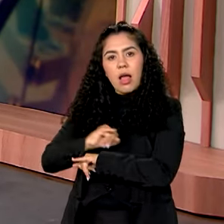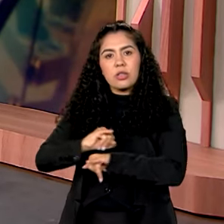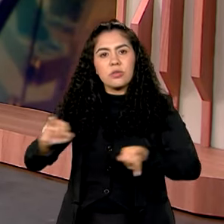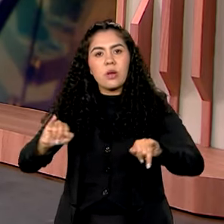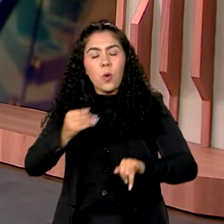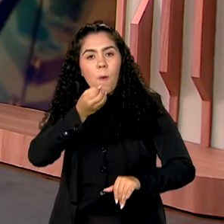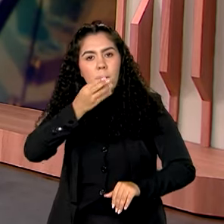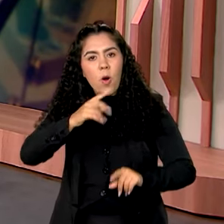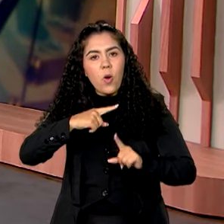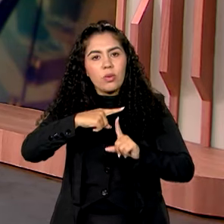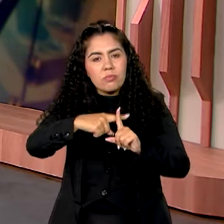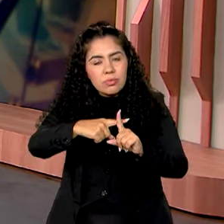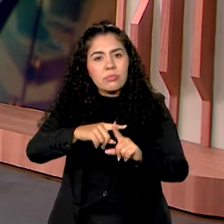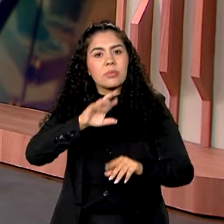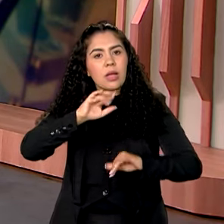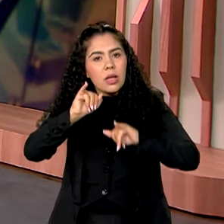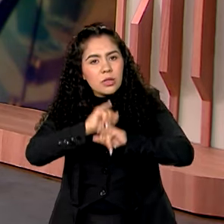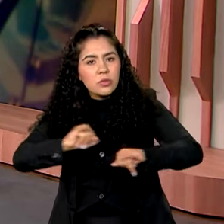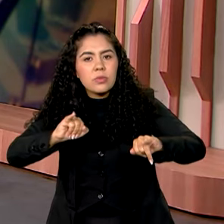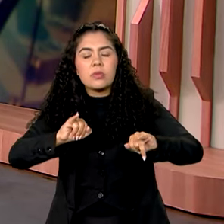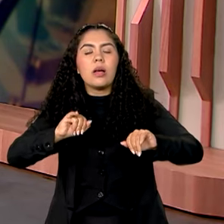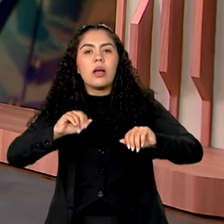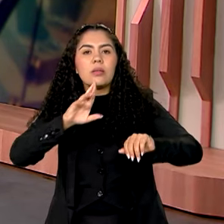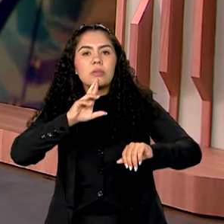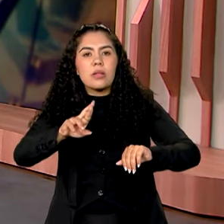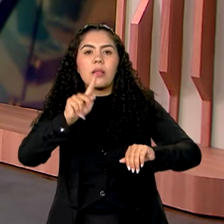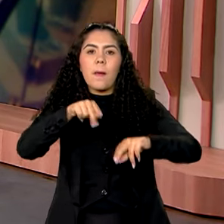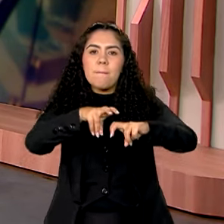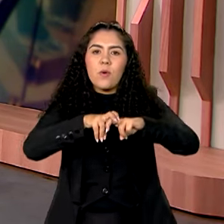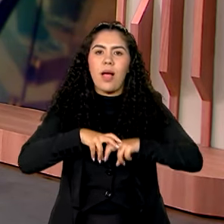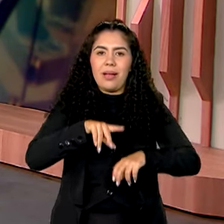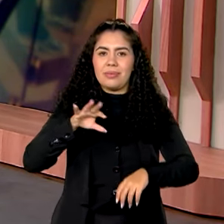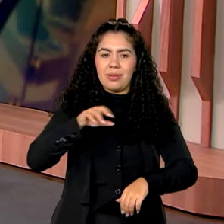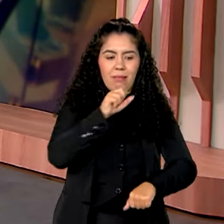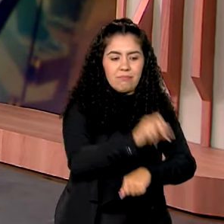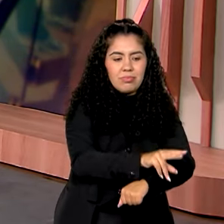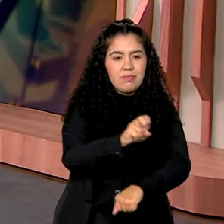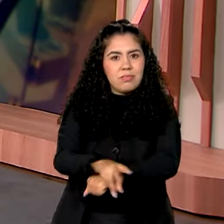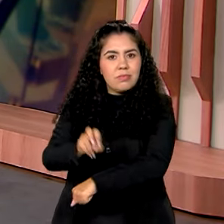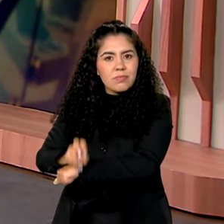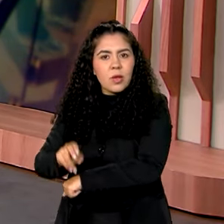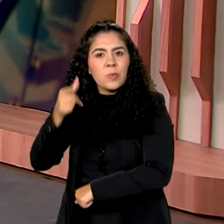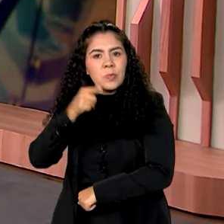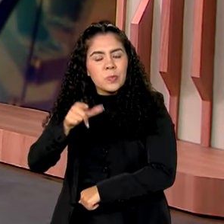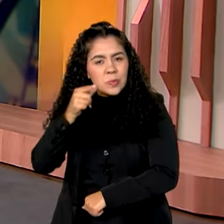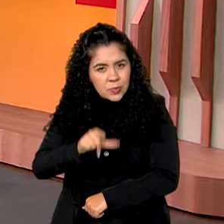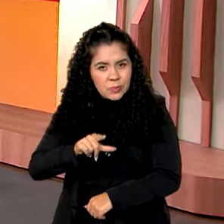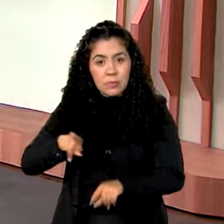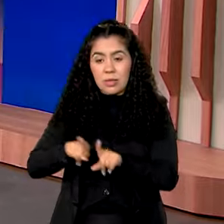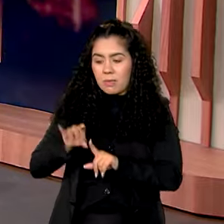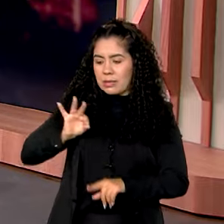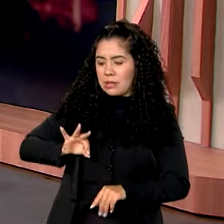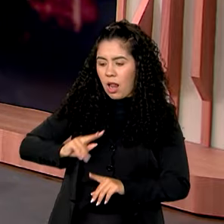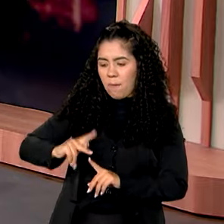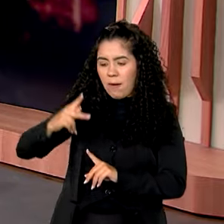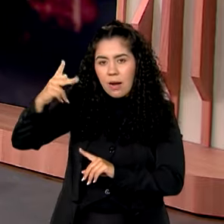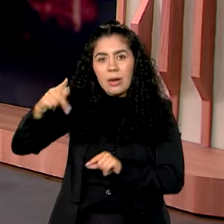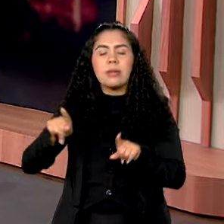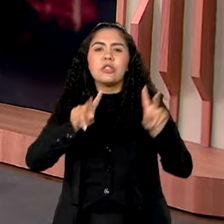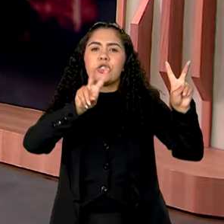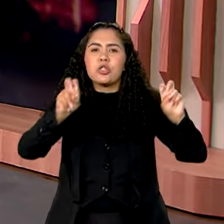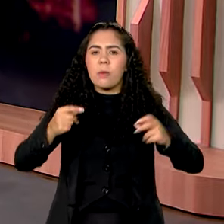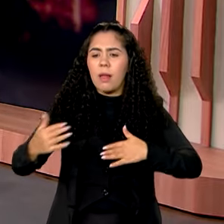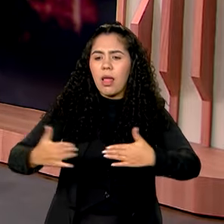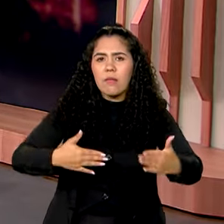devem a fatores como aumento no nível de emprego, da massa salarial e da concessão de créditos. E por falar em vendas,